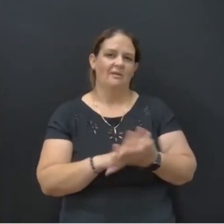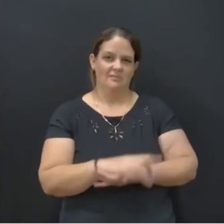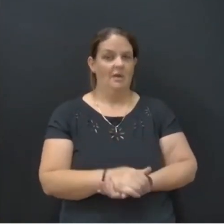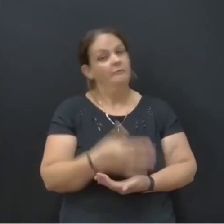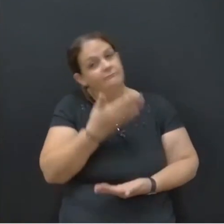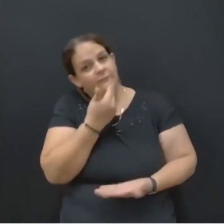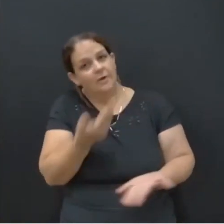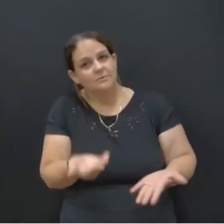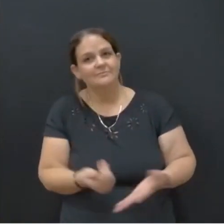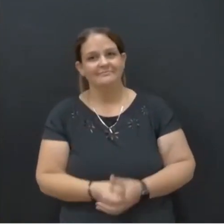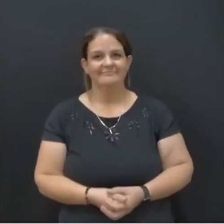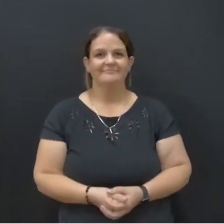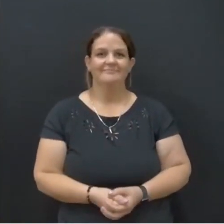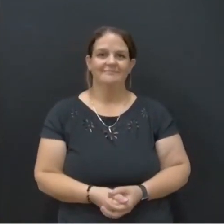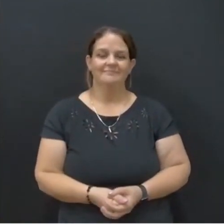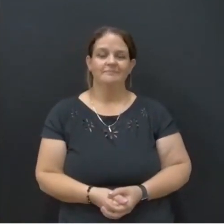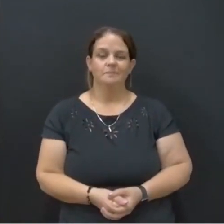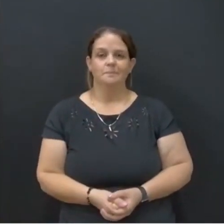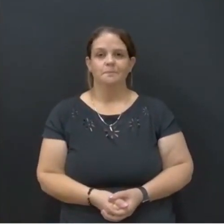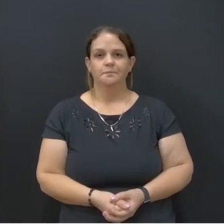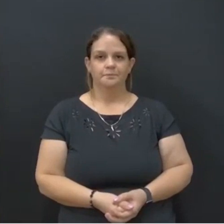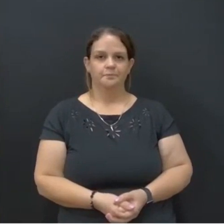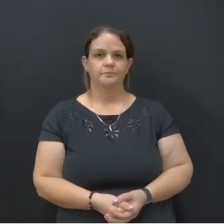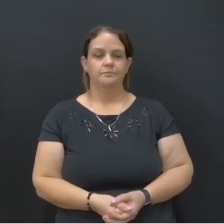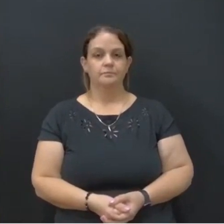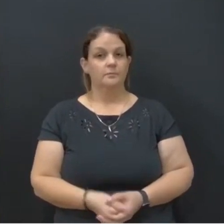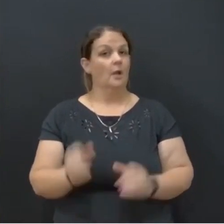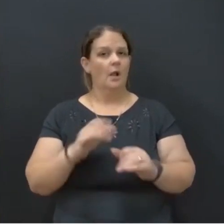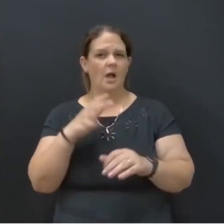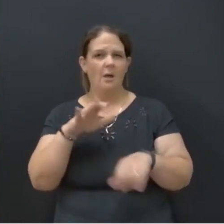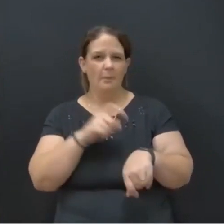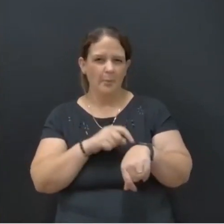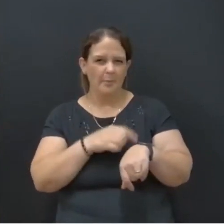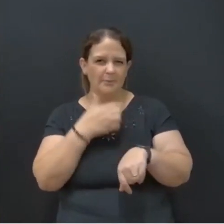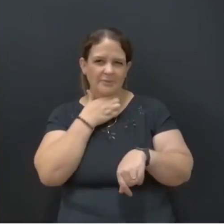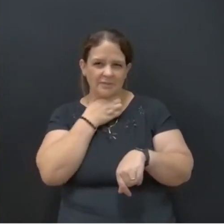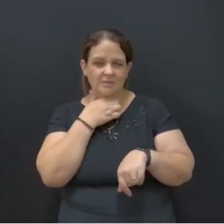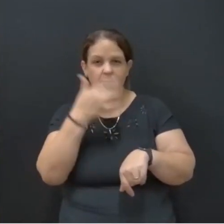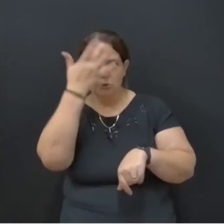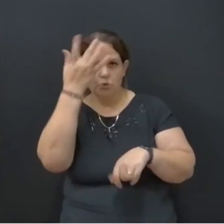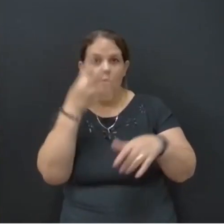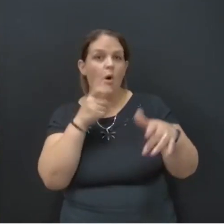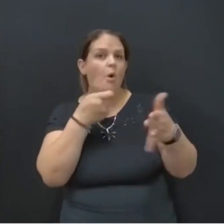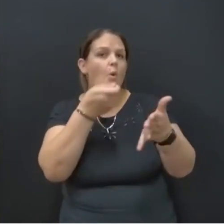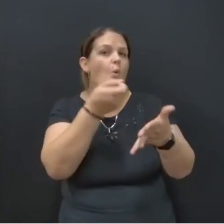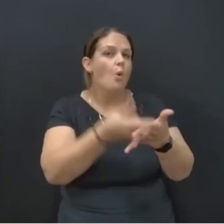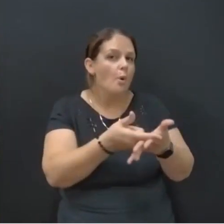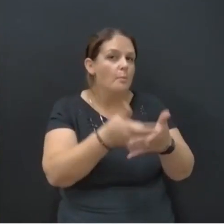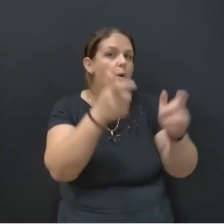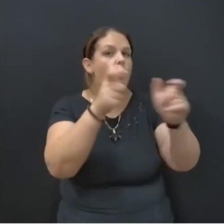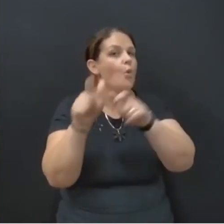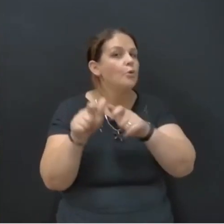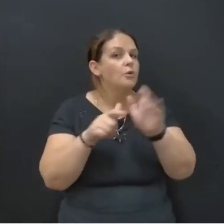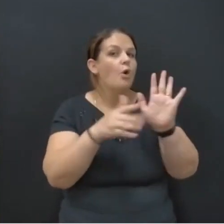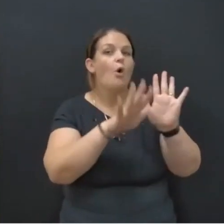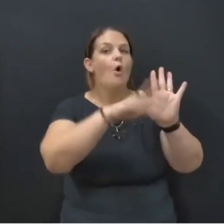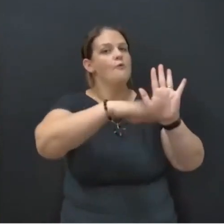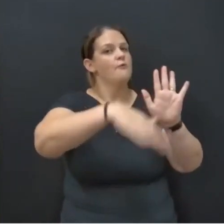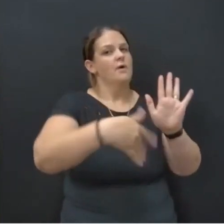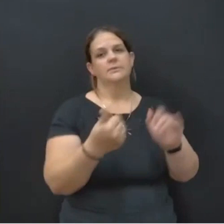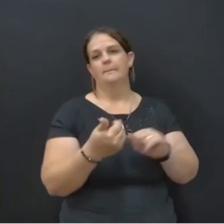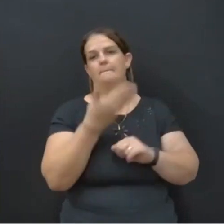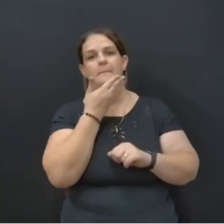Aí é fácil. E claro, em época de crise, o o consumidor faz? Compra onde tem a oferta mais barata.